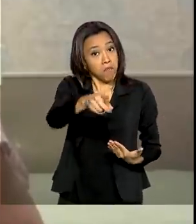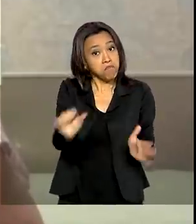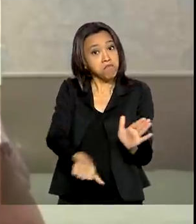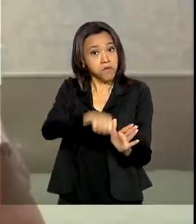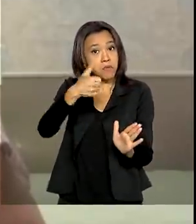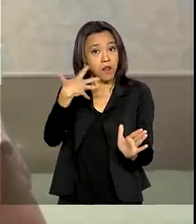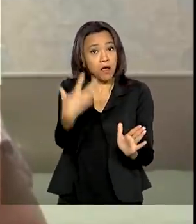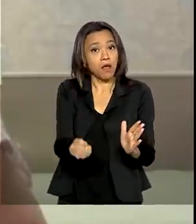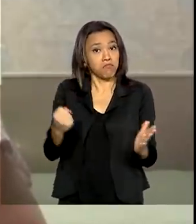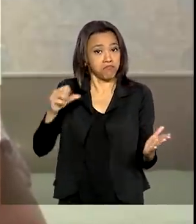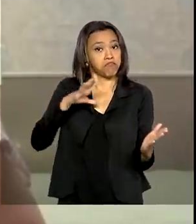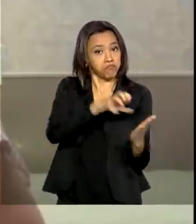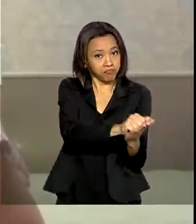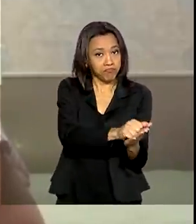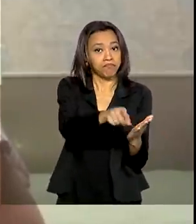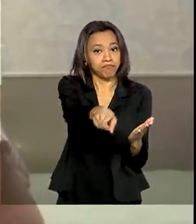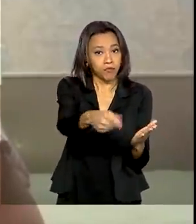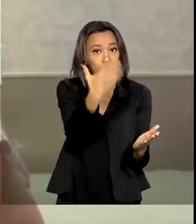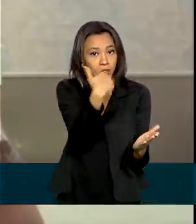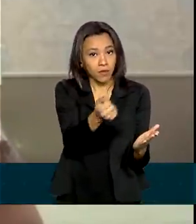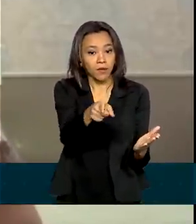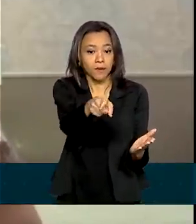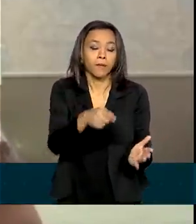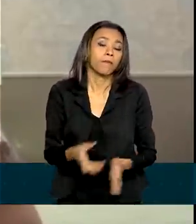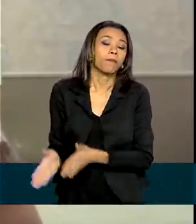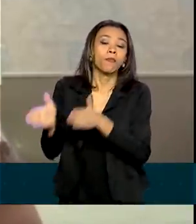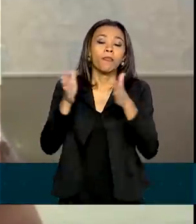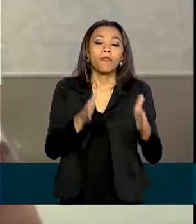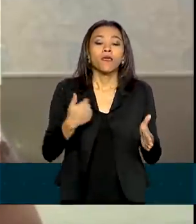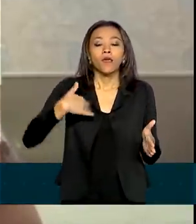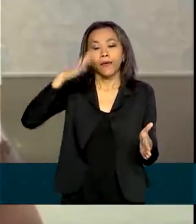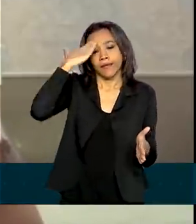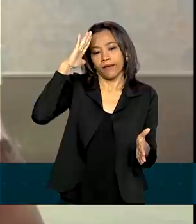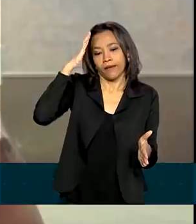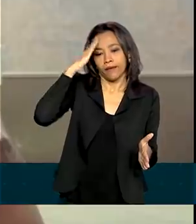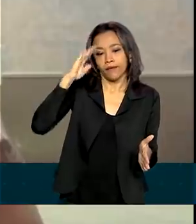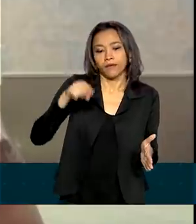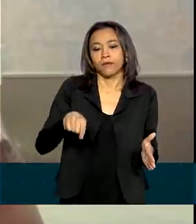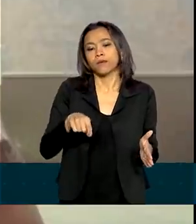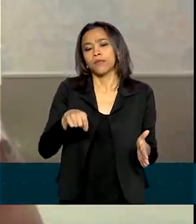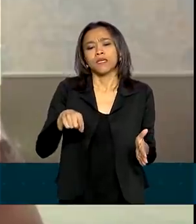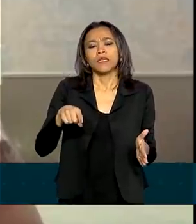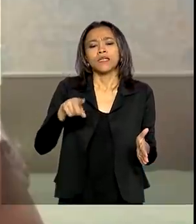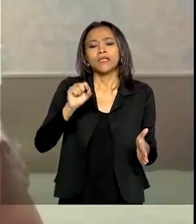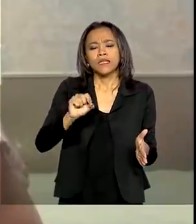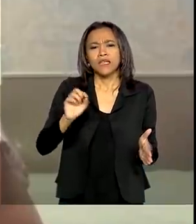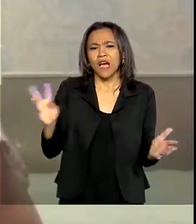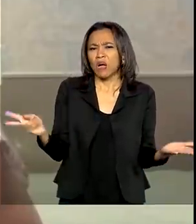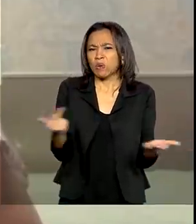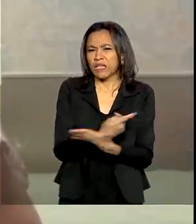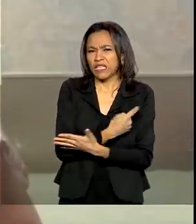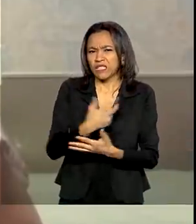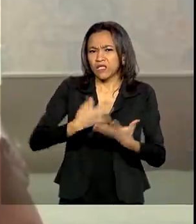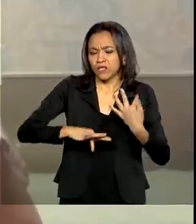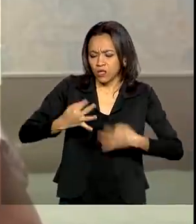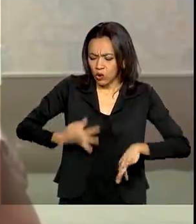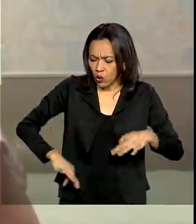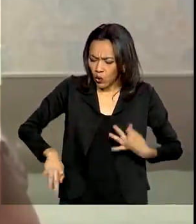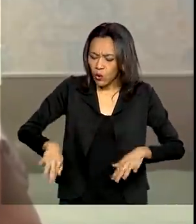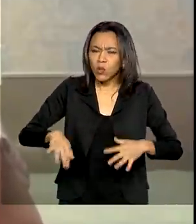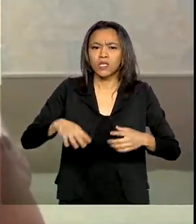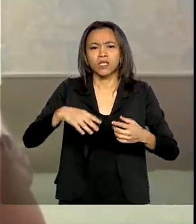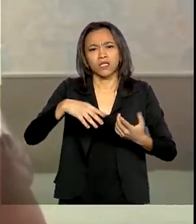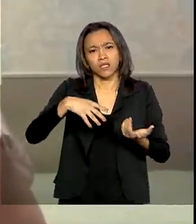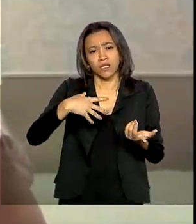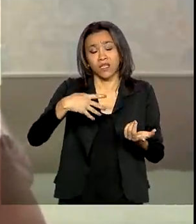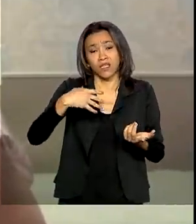aderir à convocação. Eu entendo que quando a alma é acalentada, as dores do corpo são menores e as doenças são